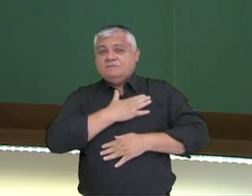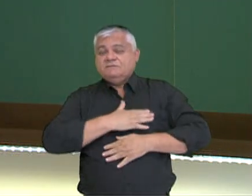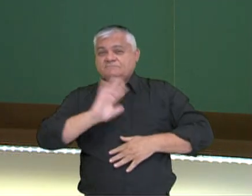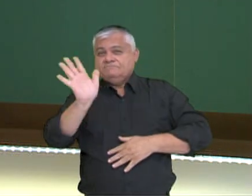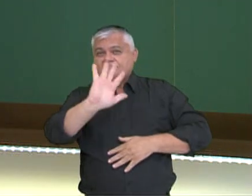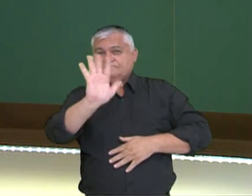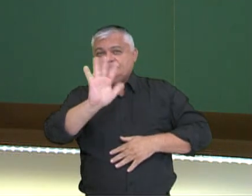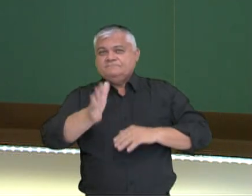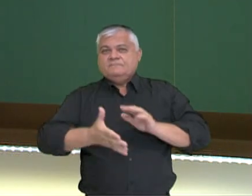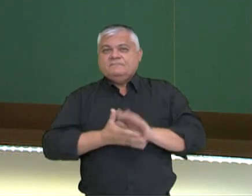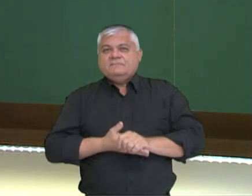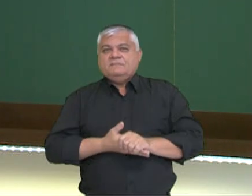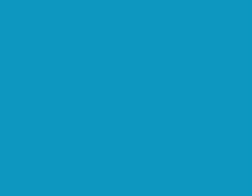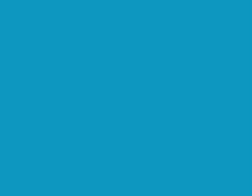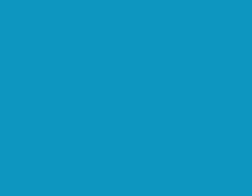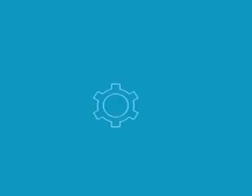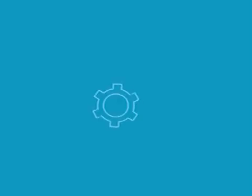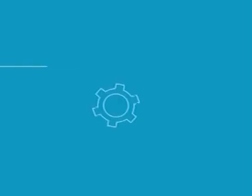e até breve!